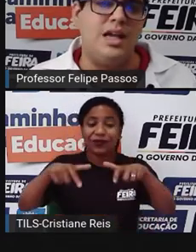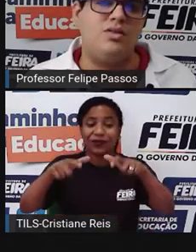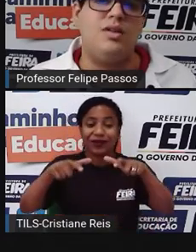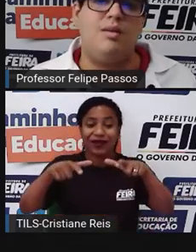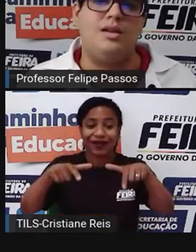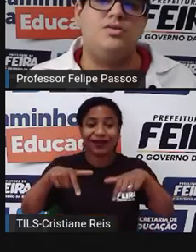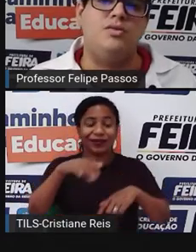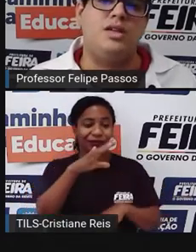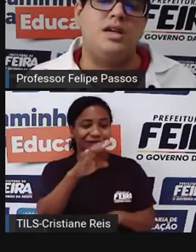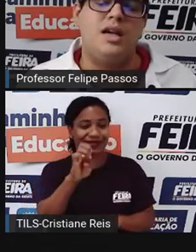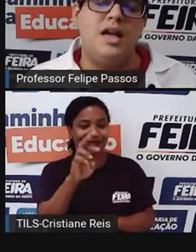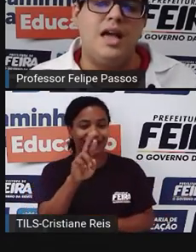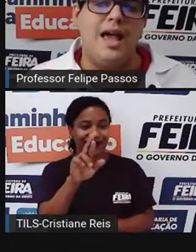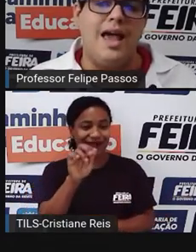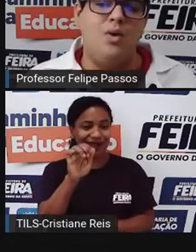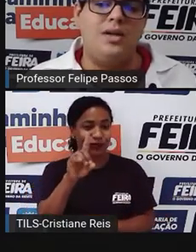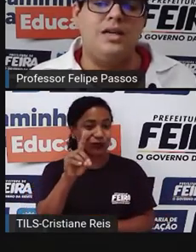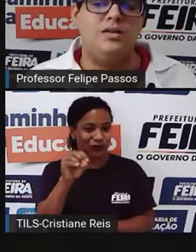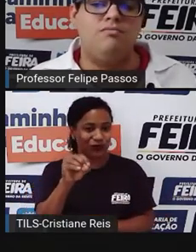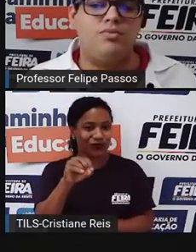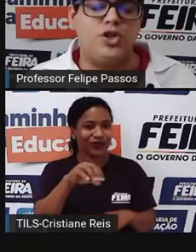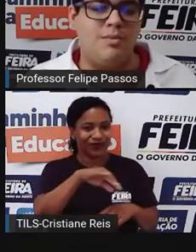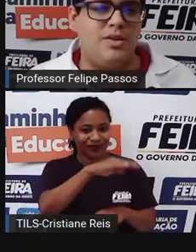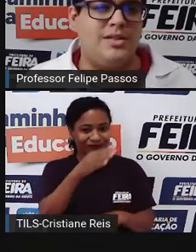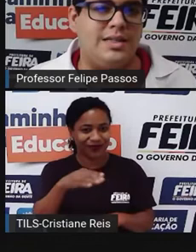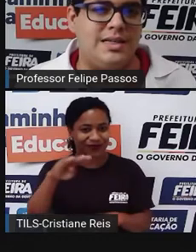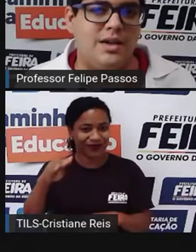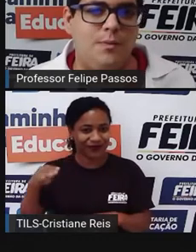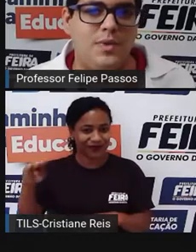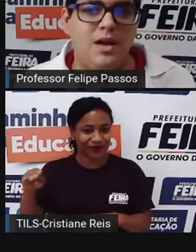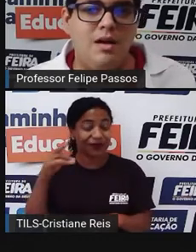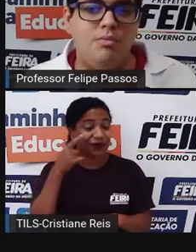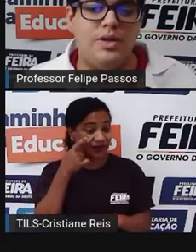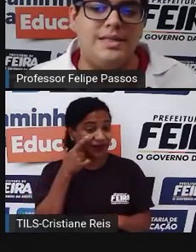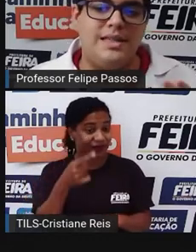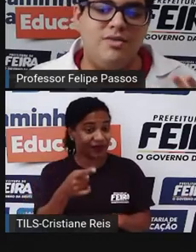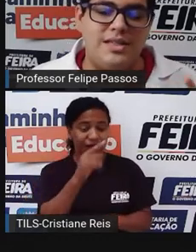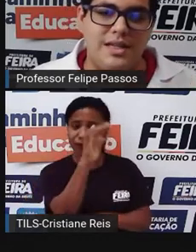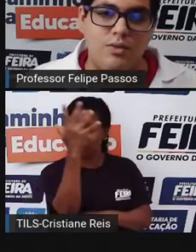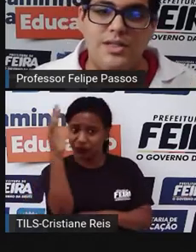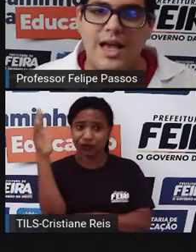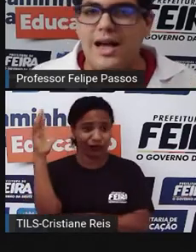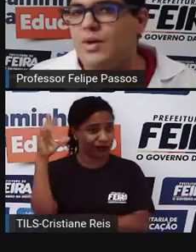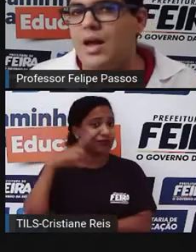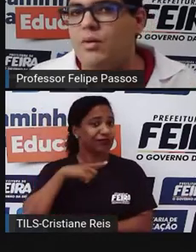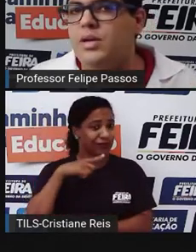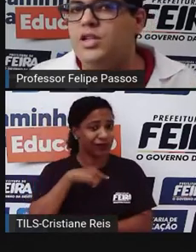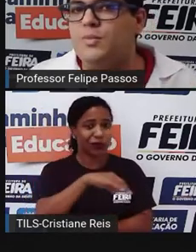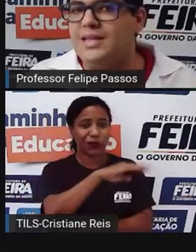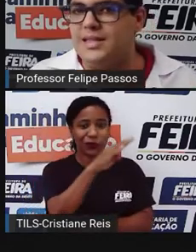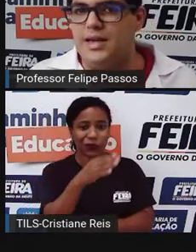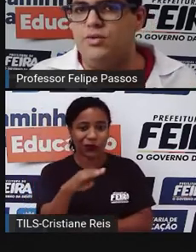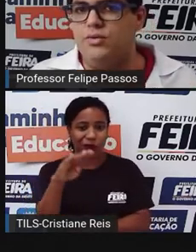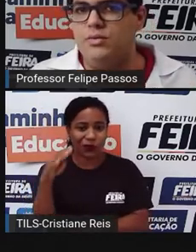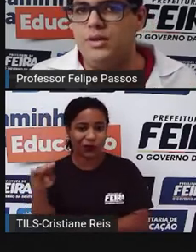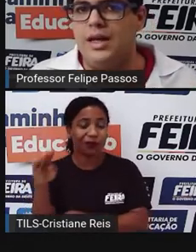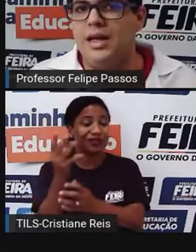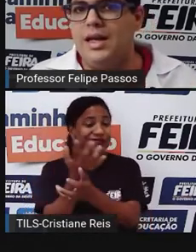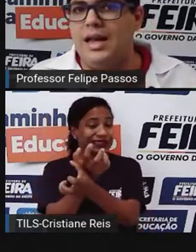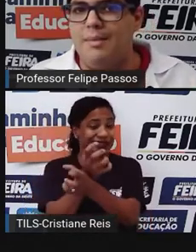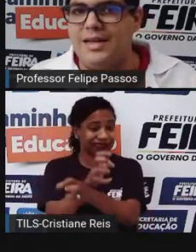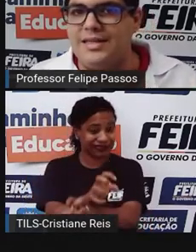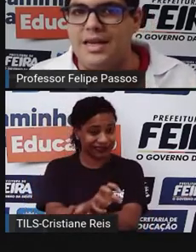dentro da Amazônia, é o que chama a nossa atenção. Porque o cerrado é um ambiente mais seco,